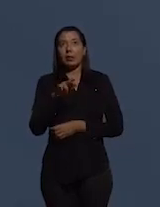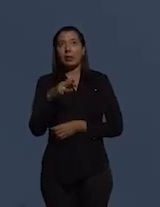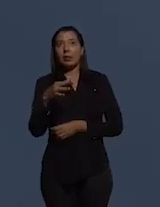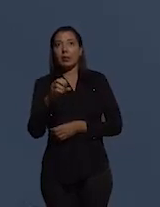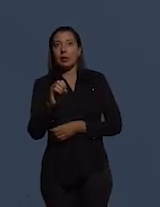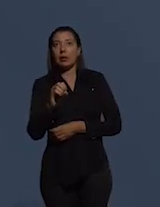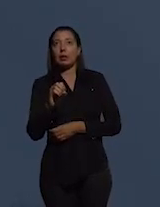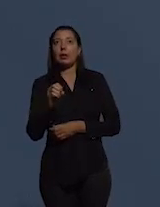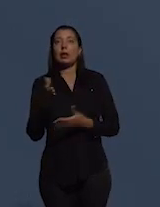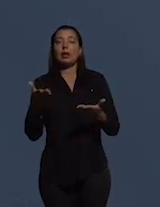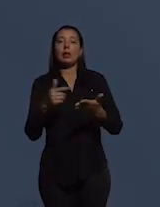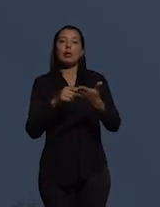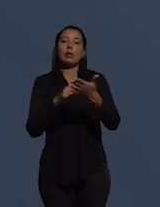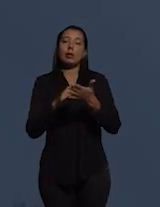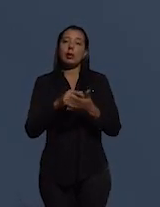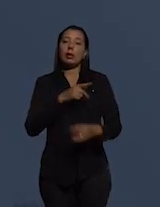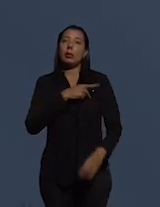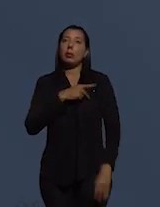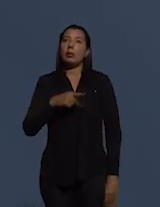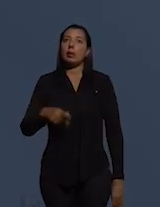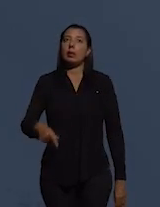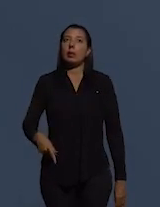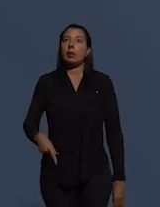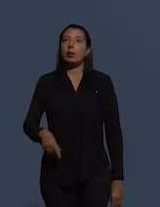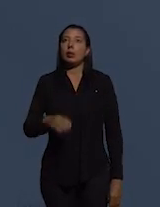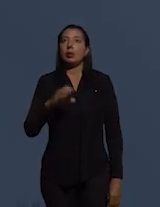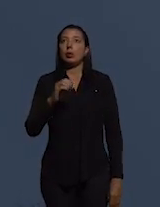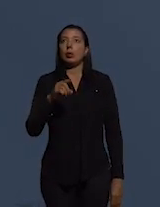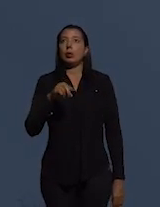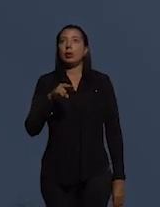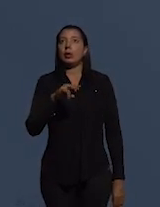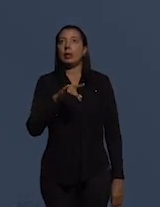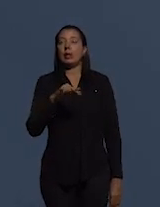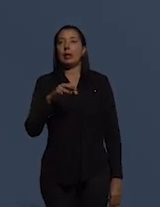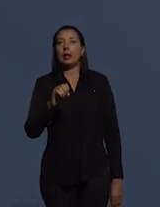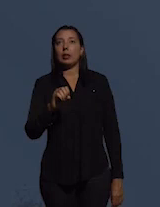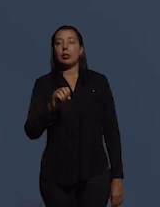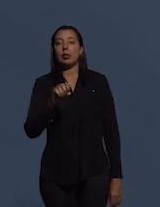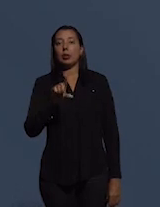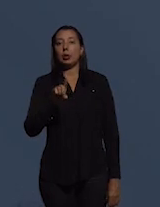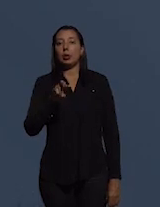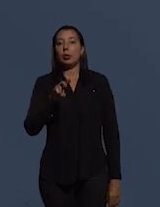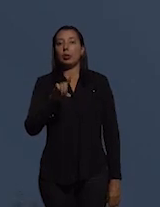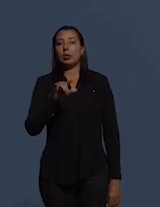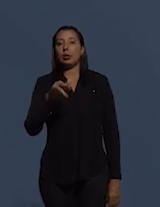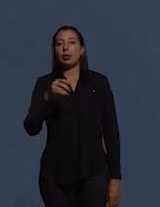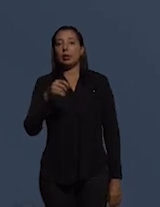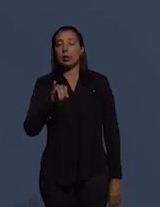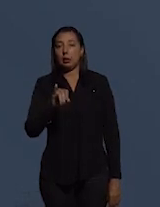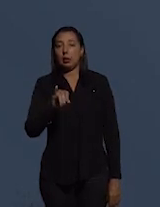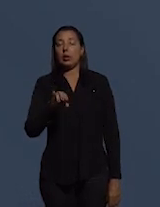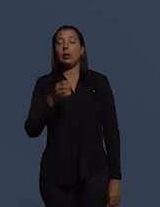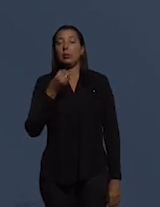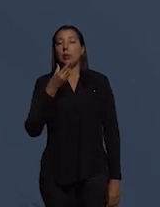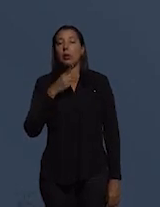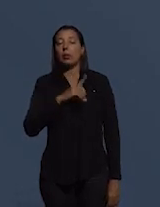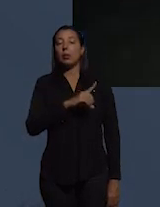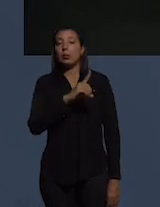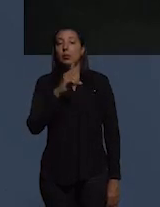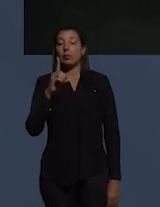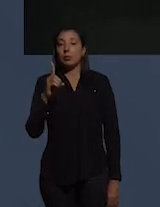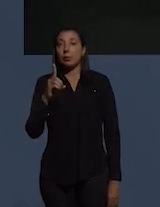Vamos convidar, então, o presidente do Fonacate da FENAL, de Rudinei Marques. Bem-vindo, Rudinei. Bom dia.